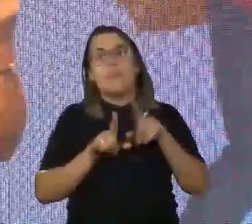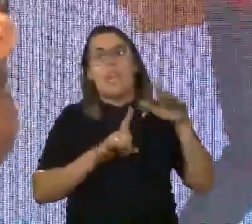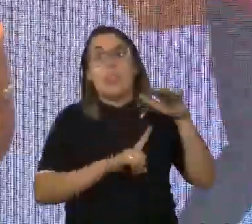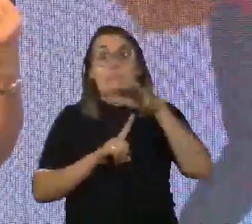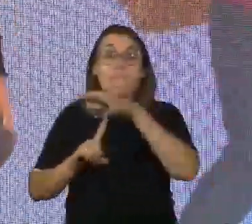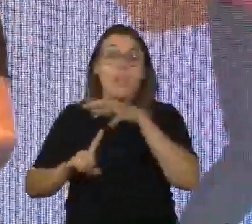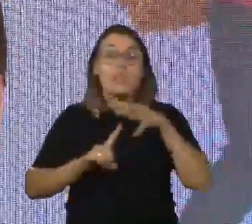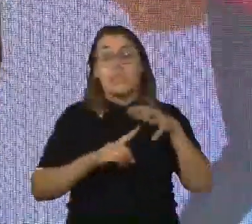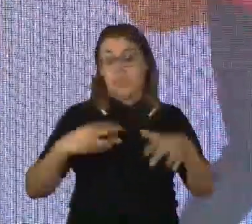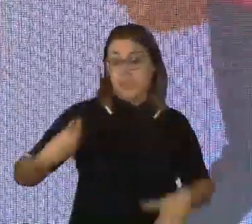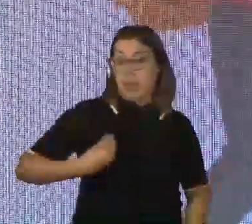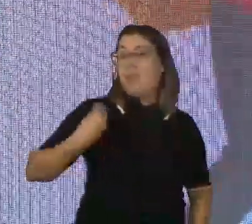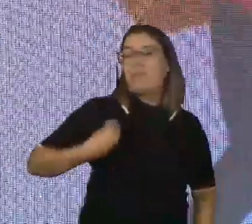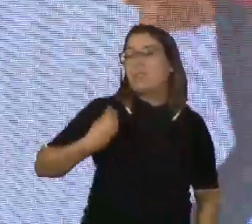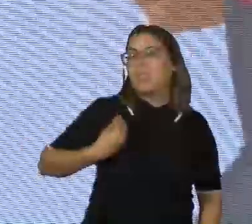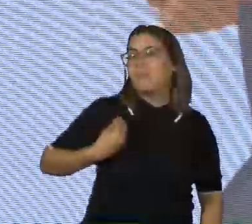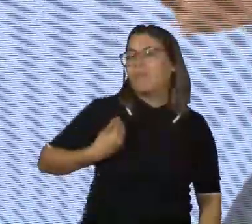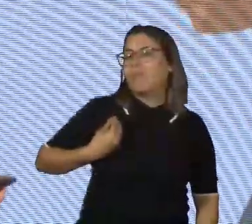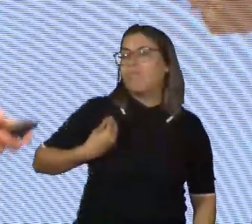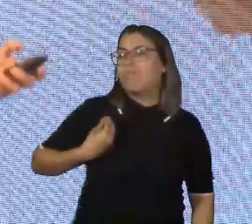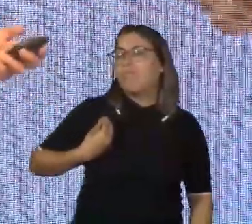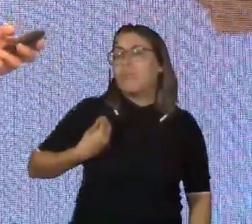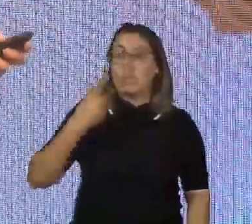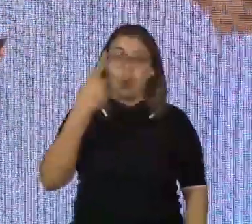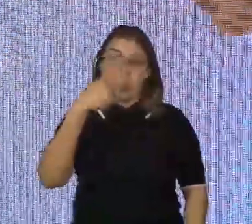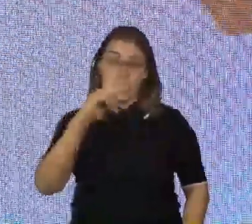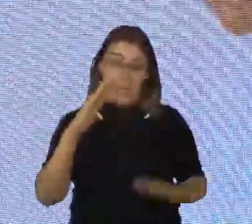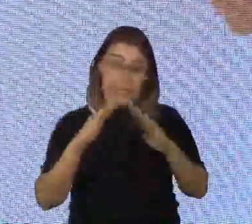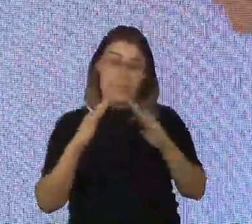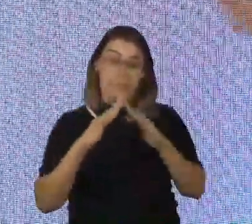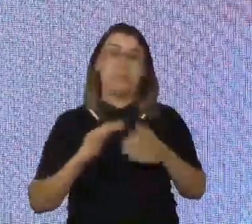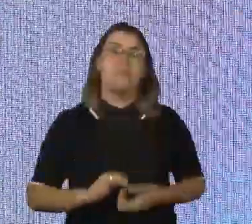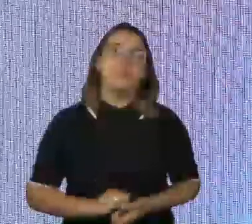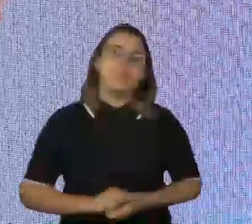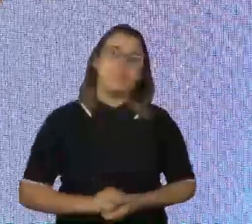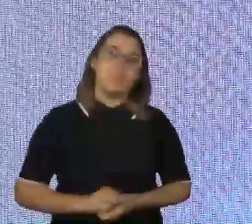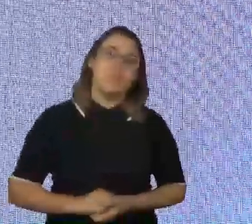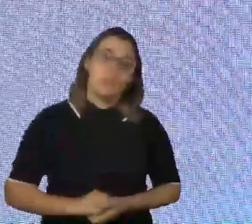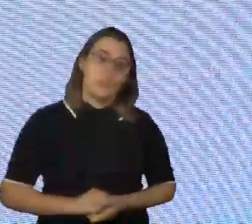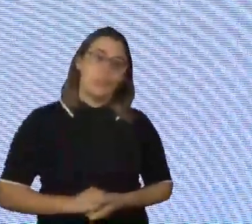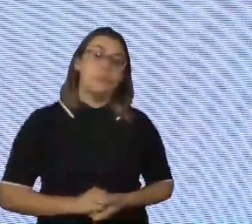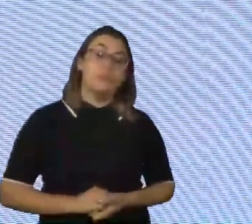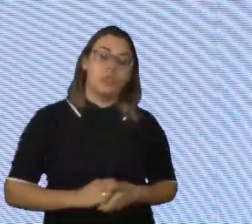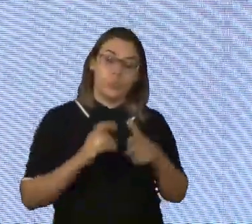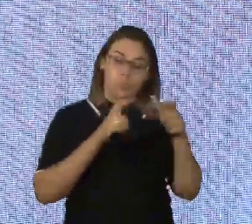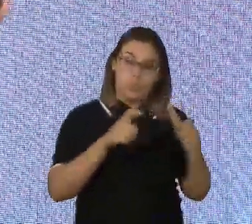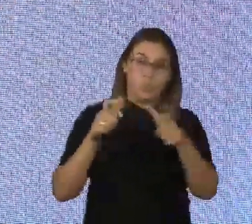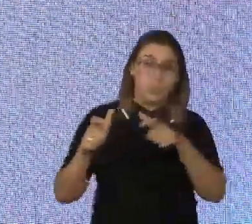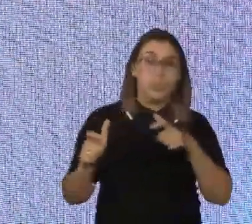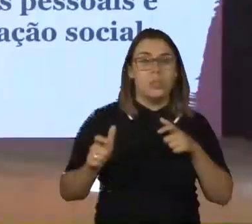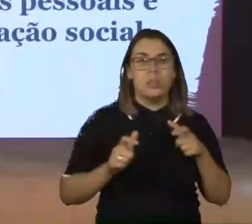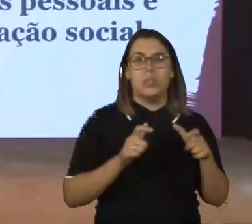Muitas vezes, ele está na porta ao lado e muitas vezes está dentro de casa. No campo da afetividade, essa